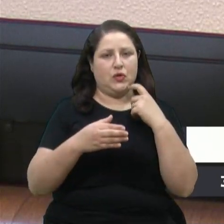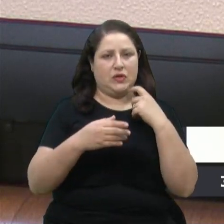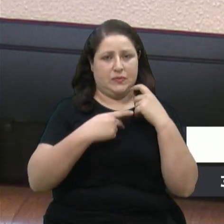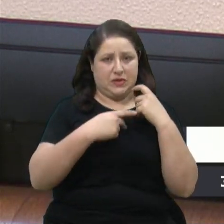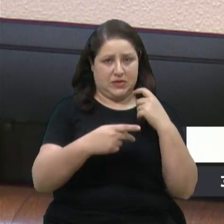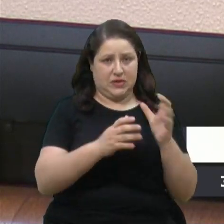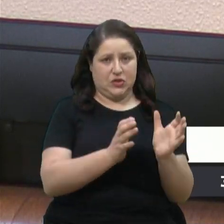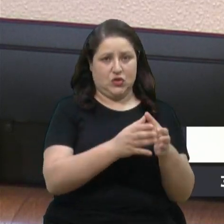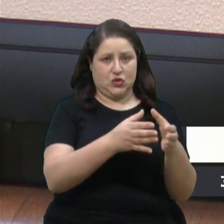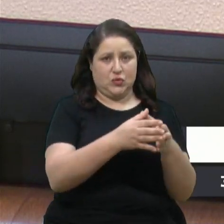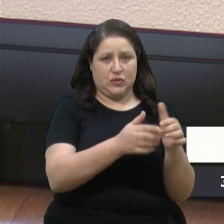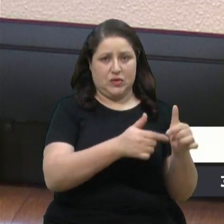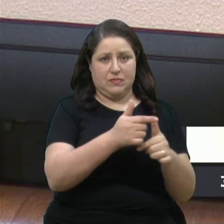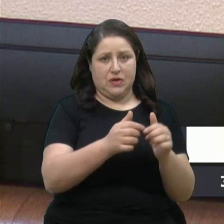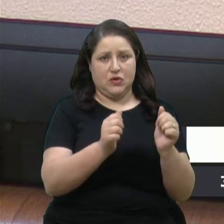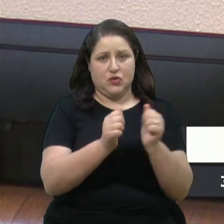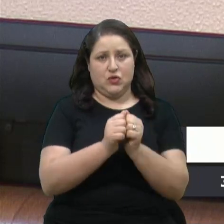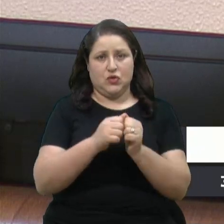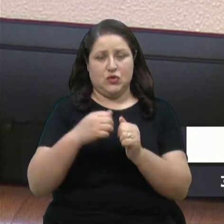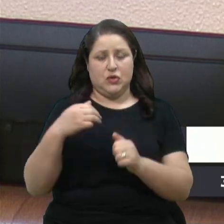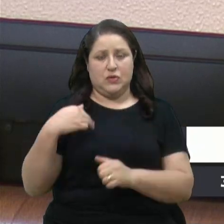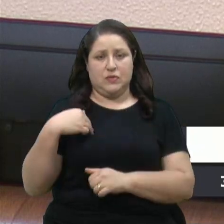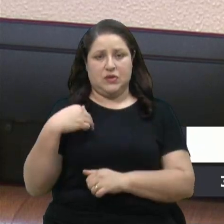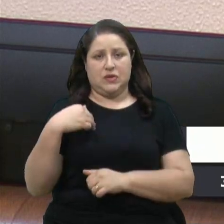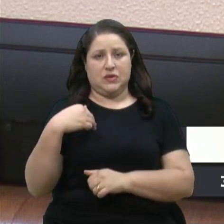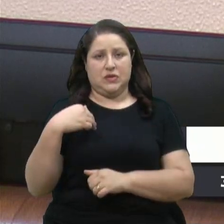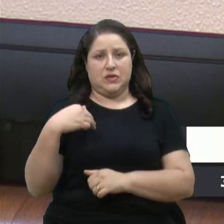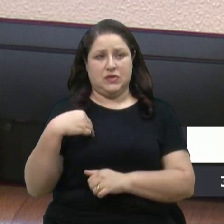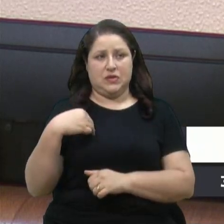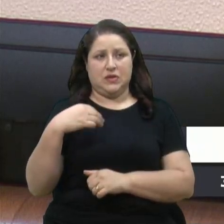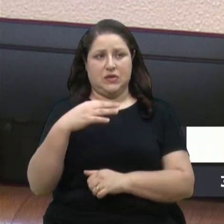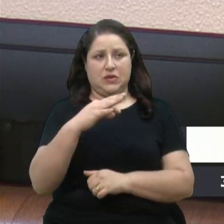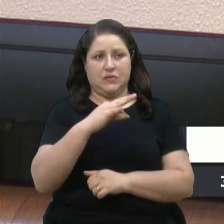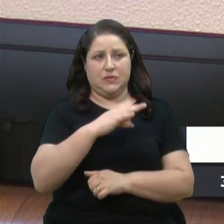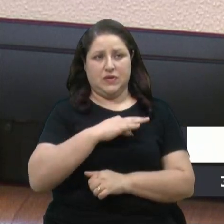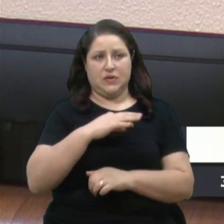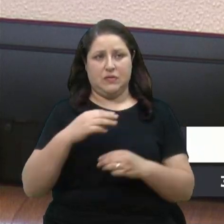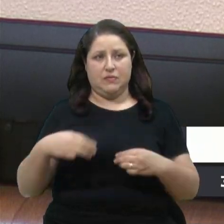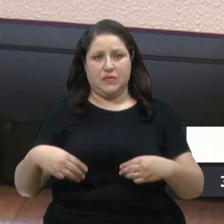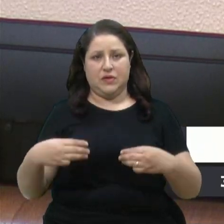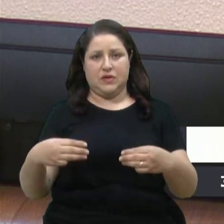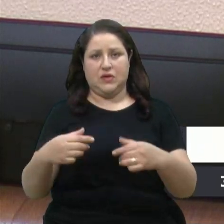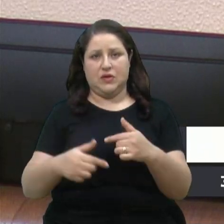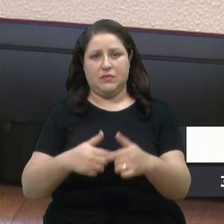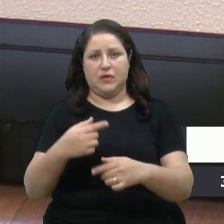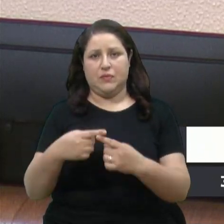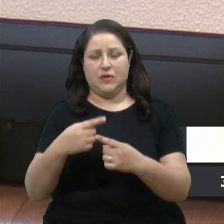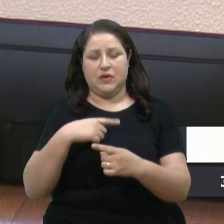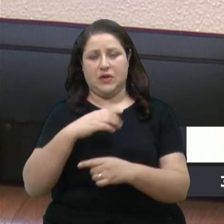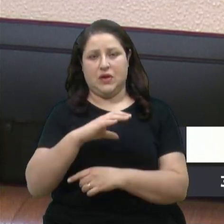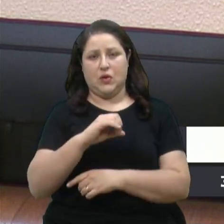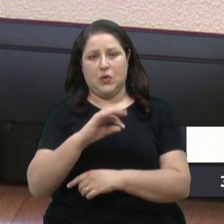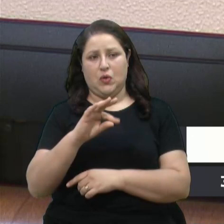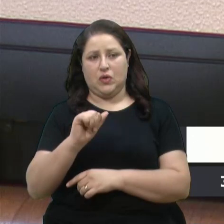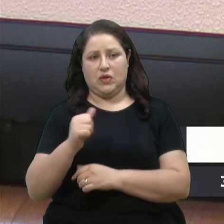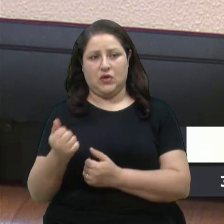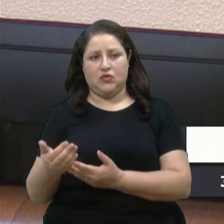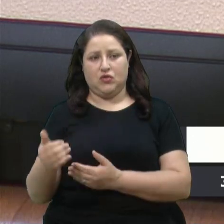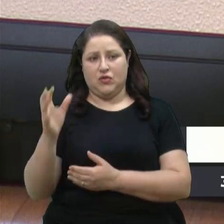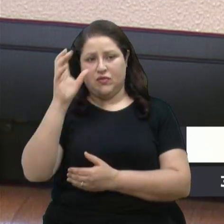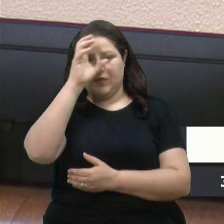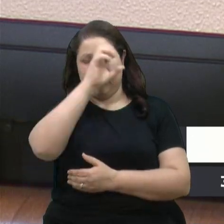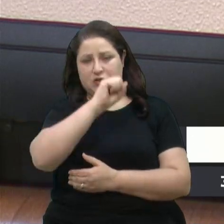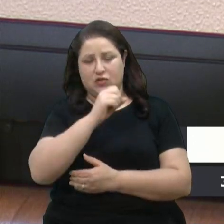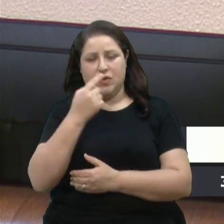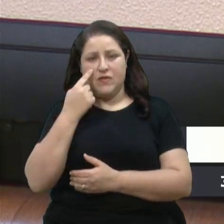inclusive com o Ministério do Trabalho, porque nós temos uma cota do jovem aprendiz, vamos verificar se eles estão